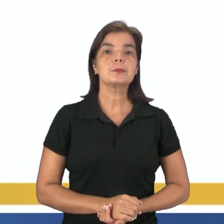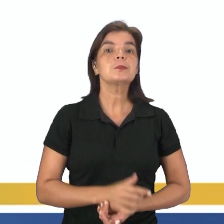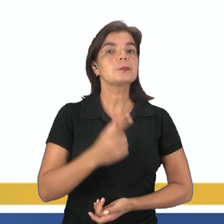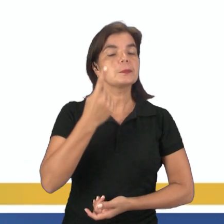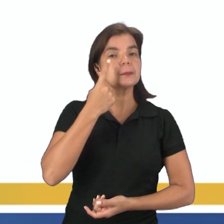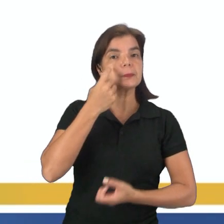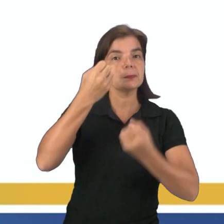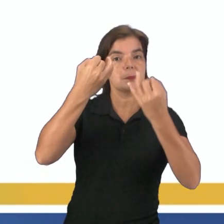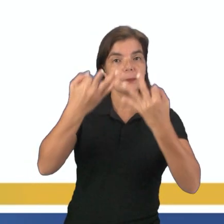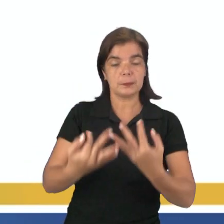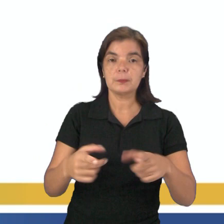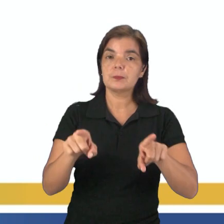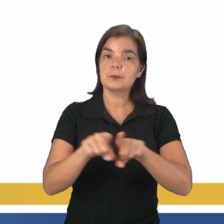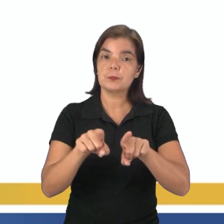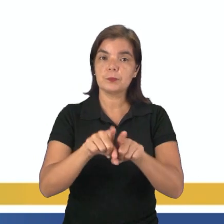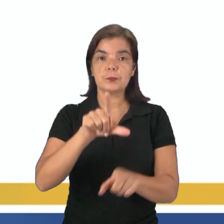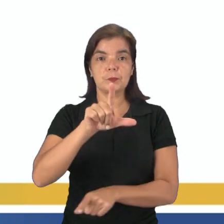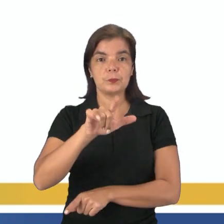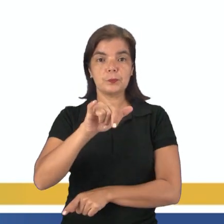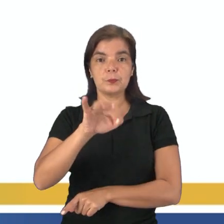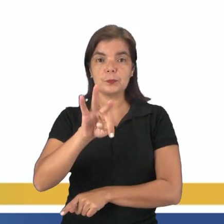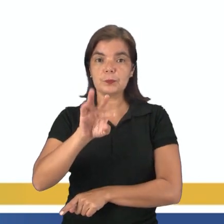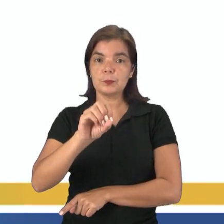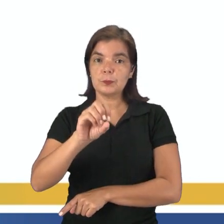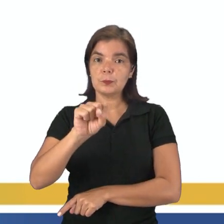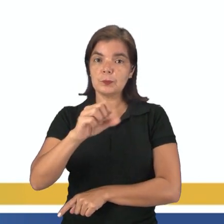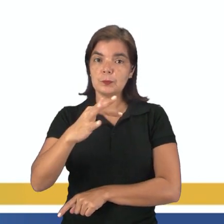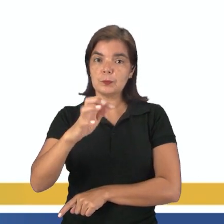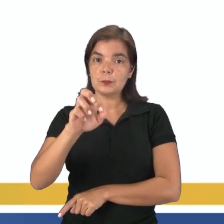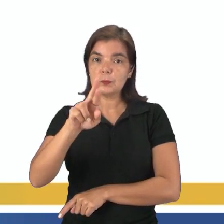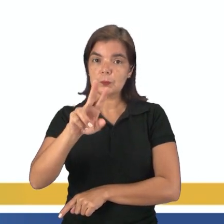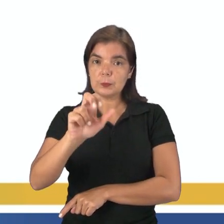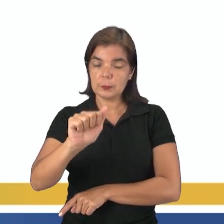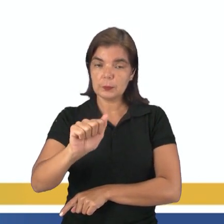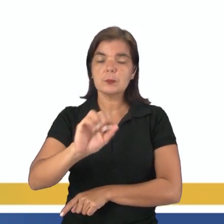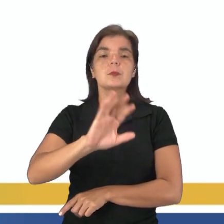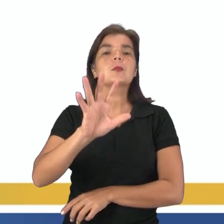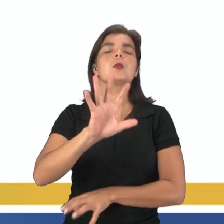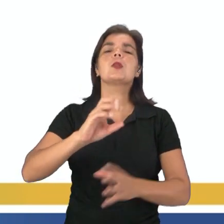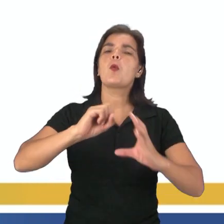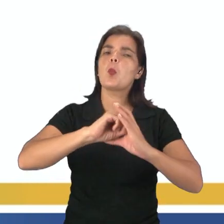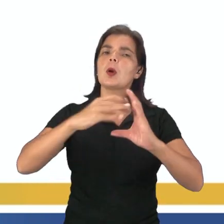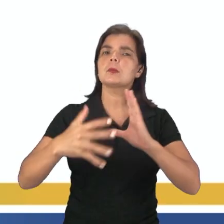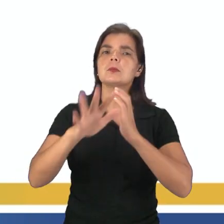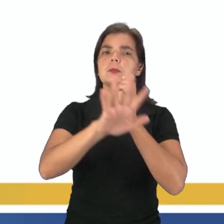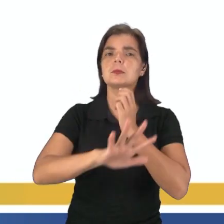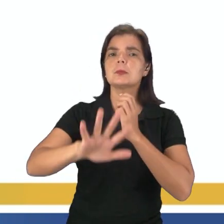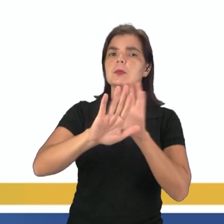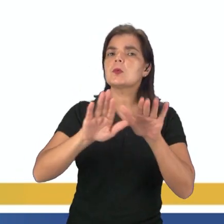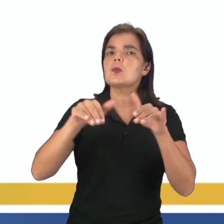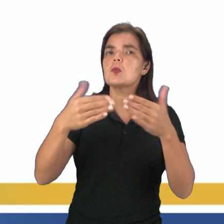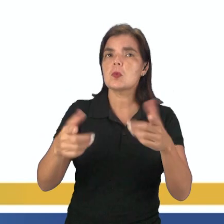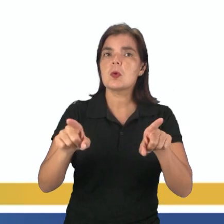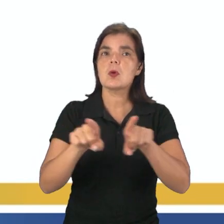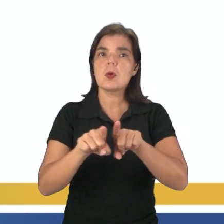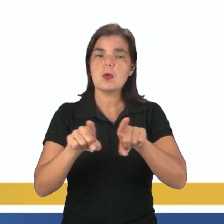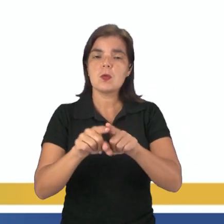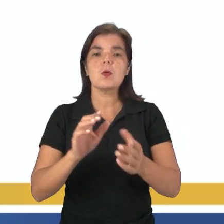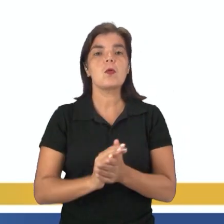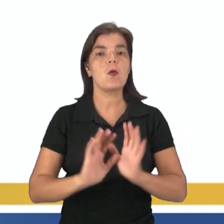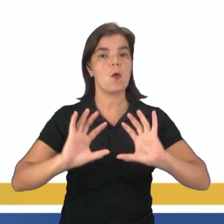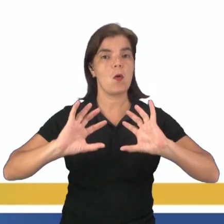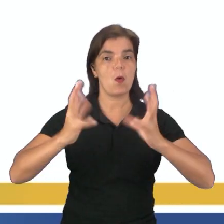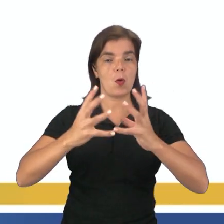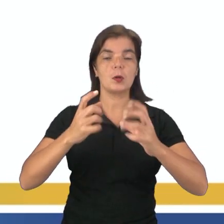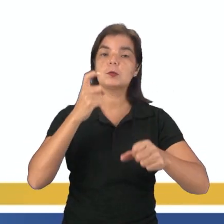quando a gente fala de litosfera, ela tem uma caracterização geral. Qual que é a caracterização geral? Litosfera é a camada